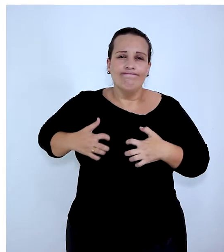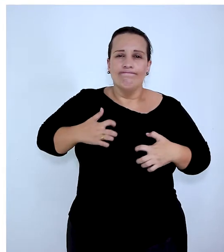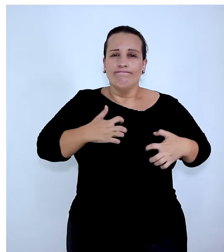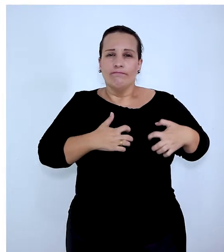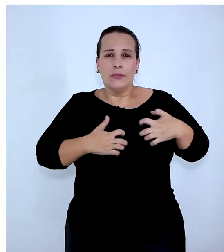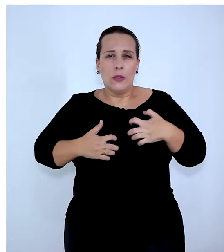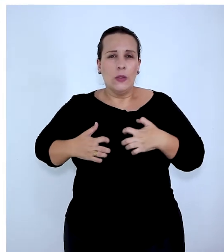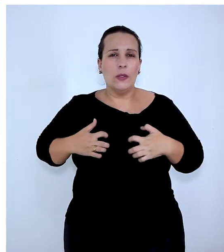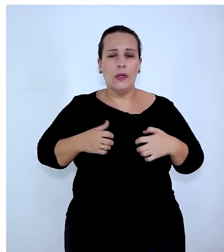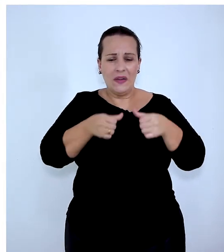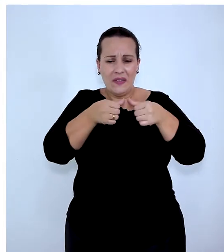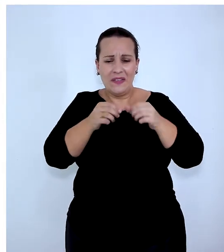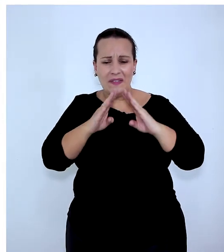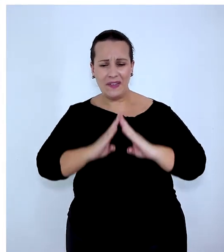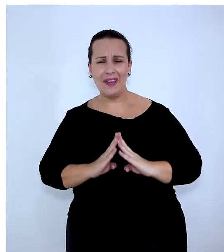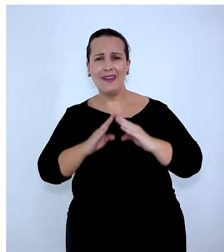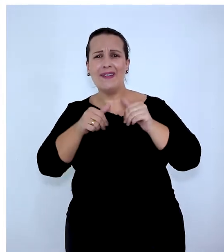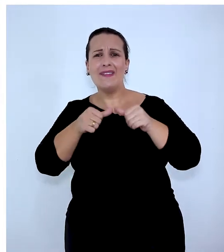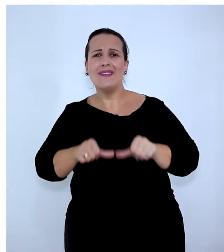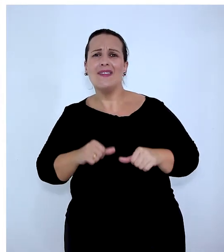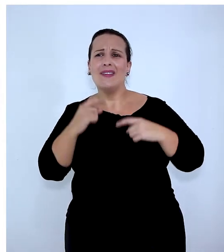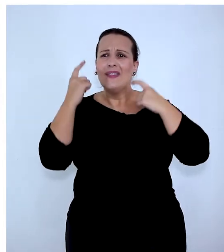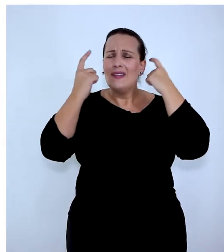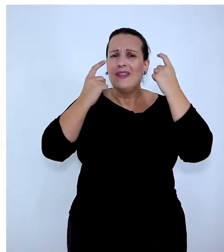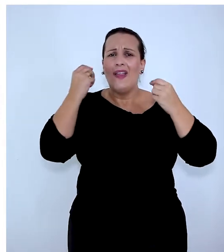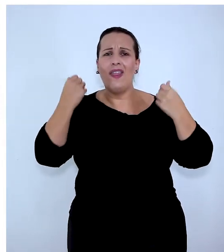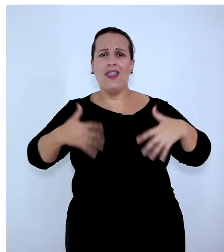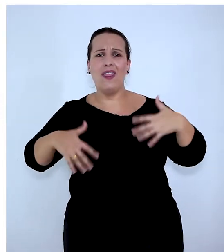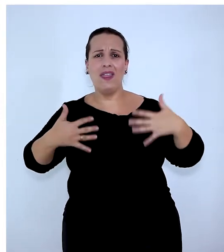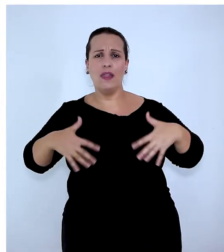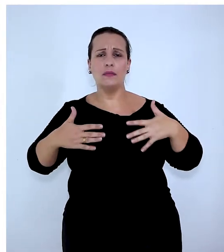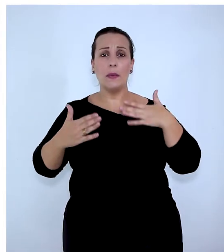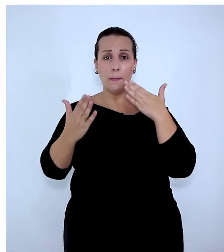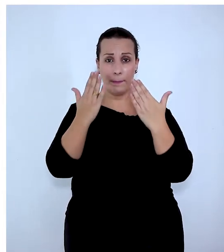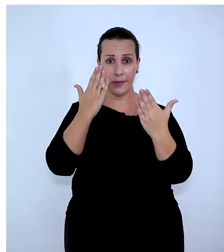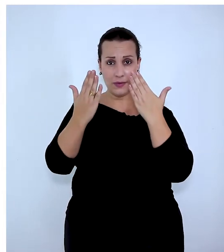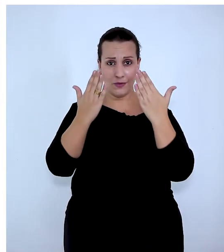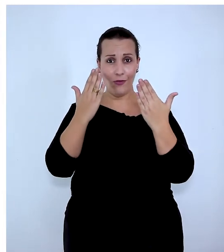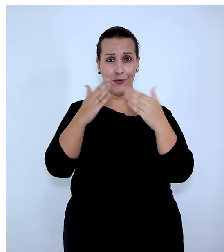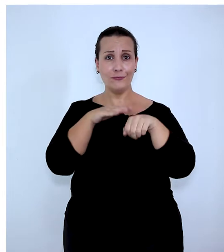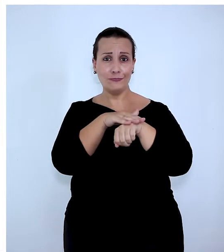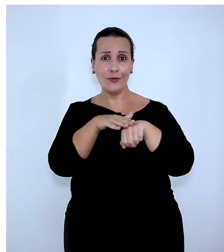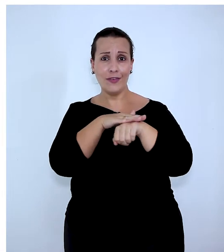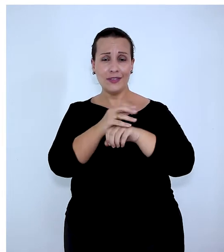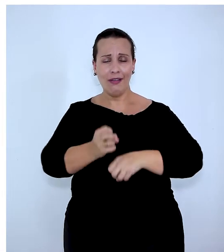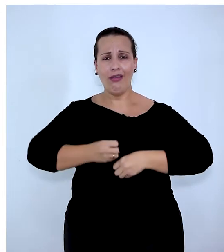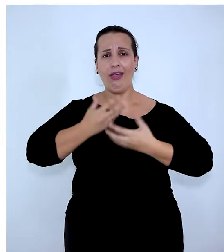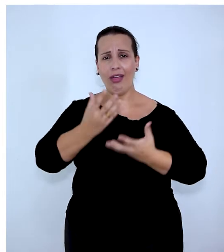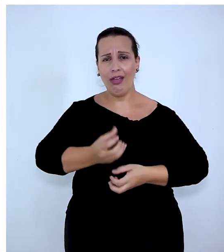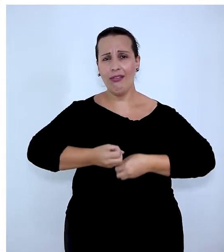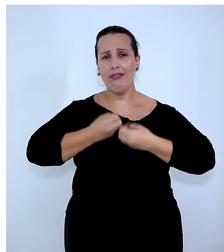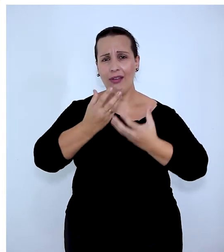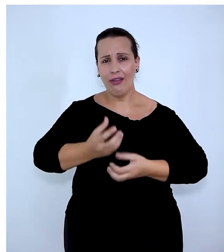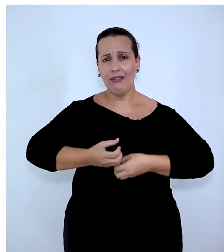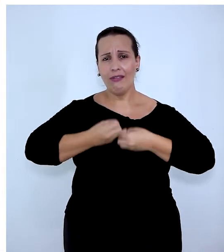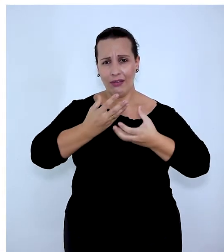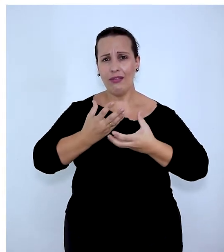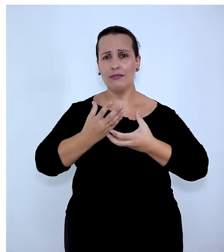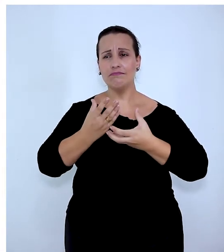quarentena? Medida tão importante para derrotarmos o coronavírus? Disque 3305